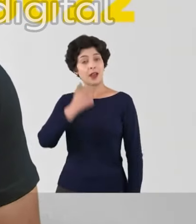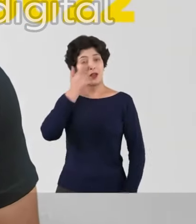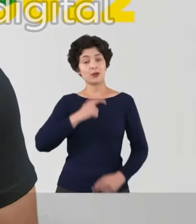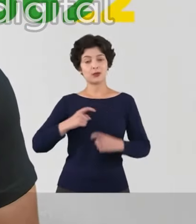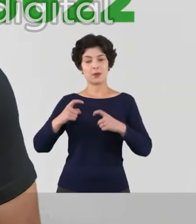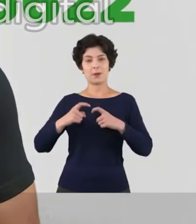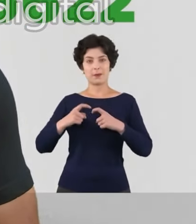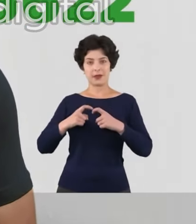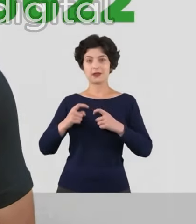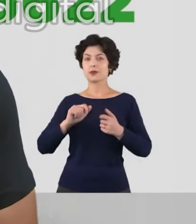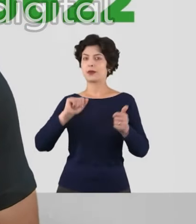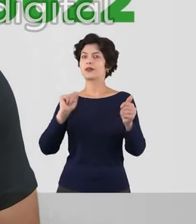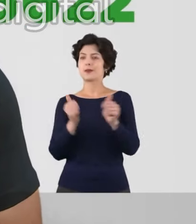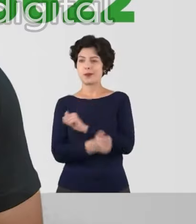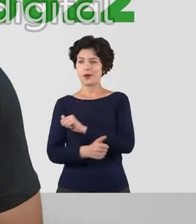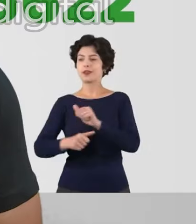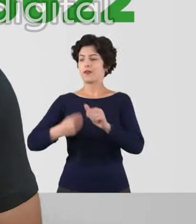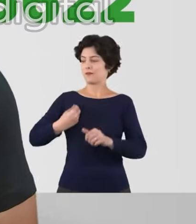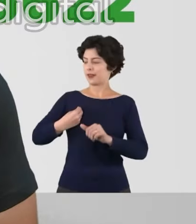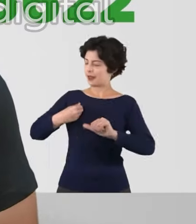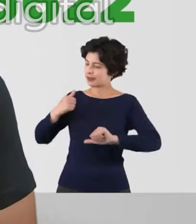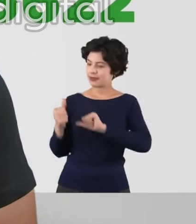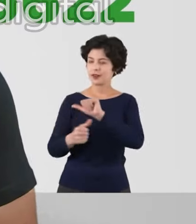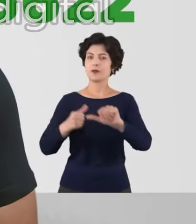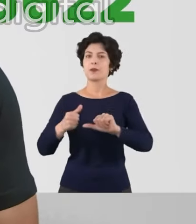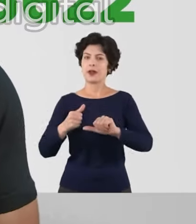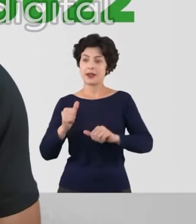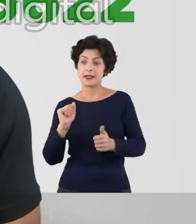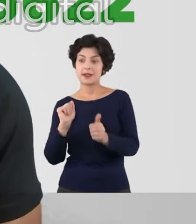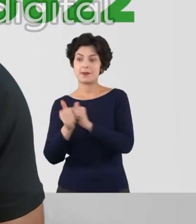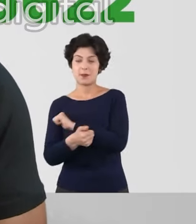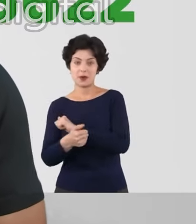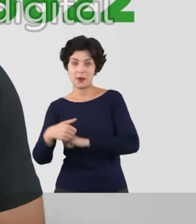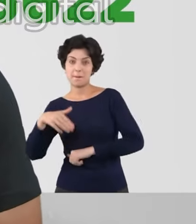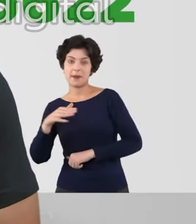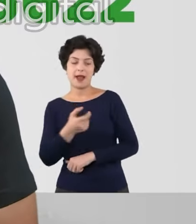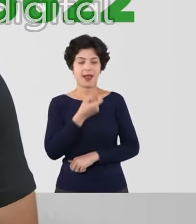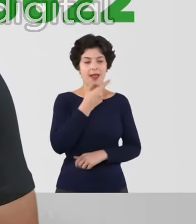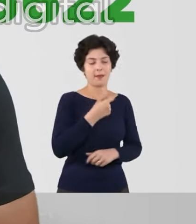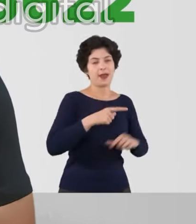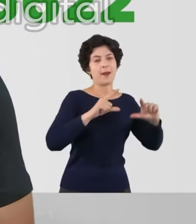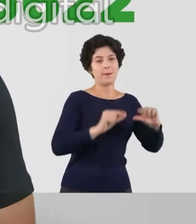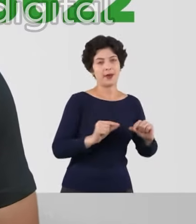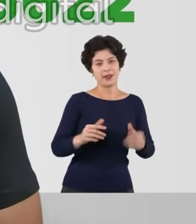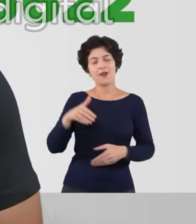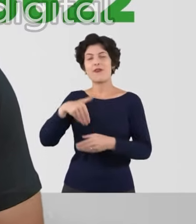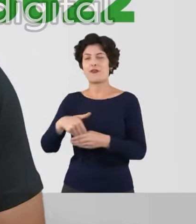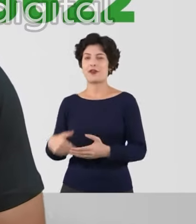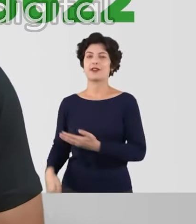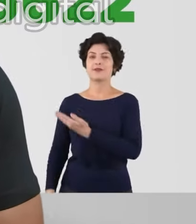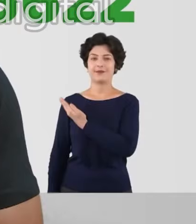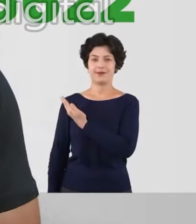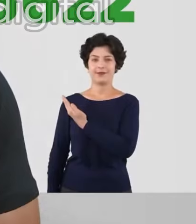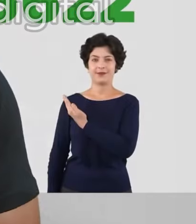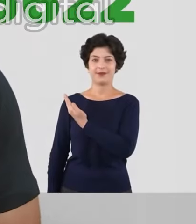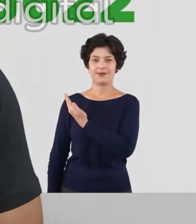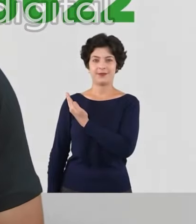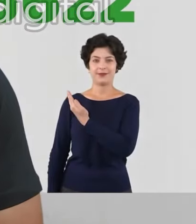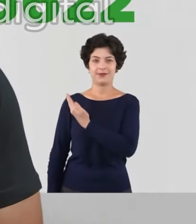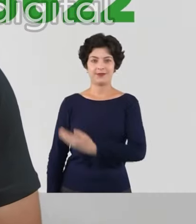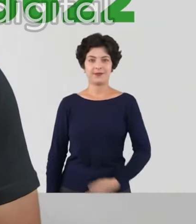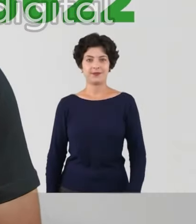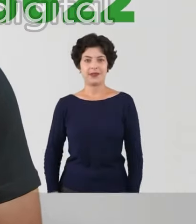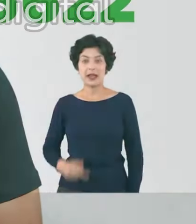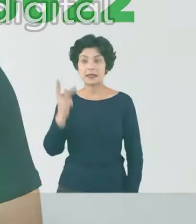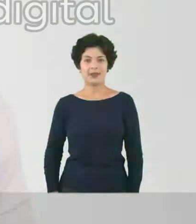Sou médico e sei que o esporte transforma vidas. Mais esporte, menos remédio. Vote Jorge Ato, 15 e meia,